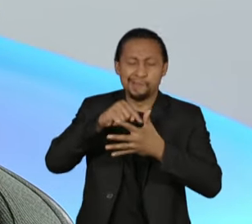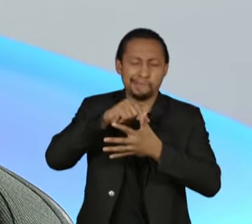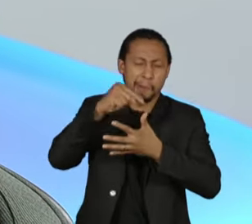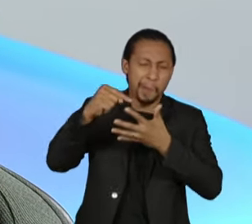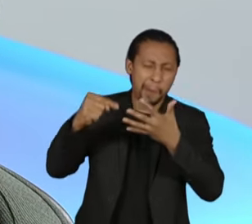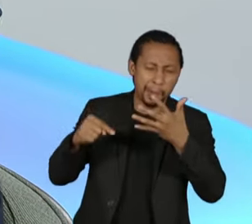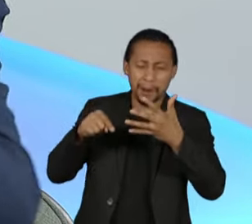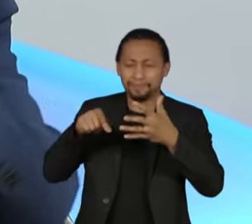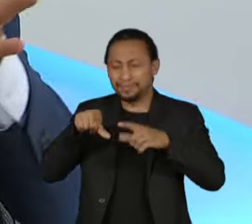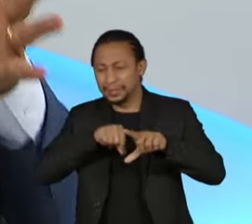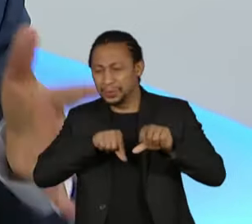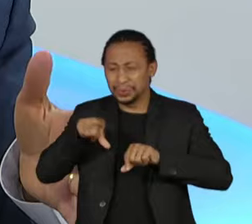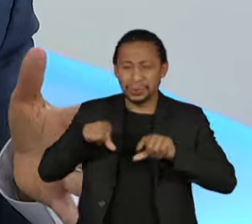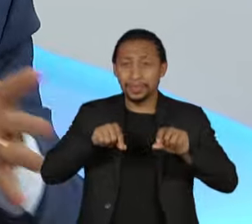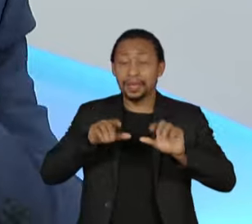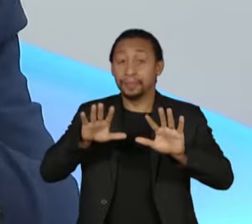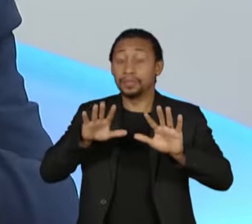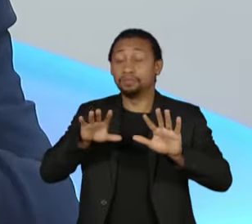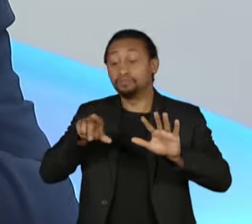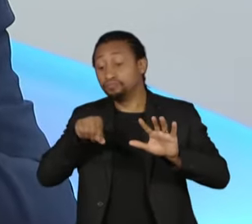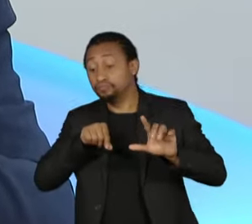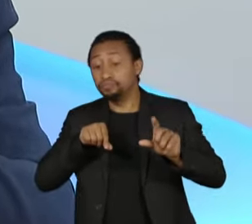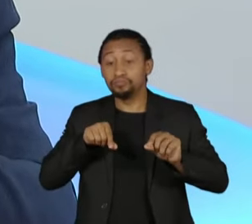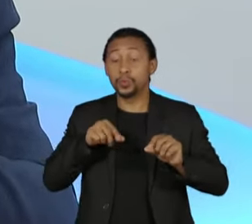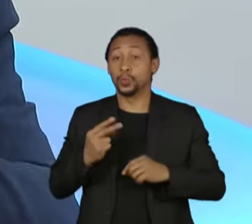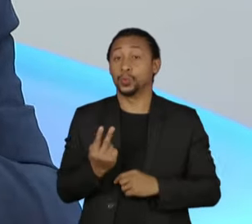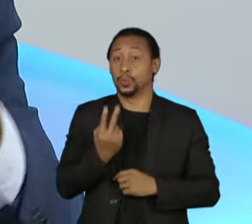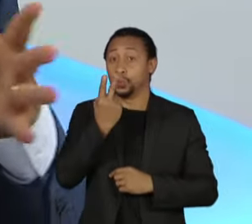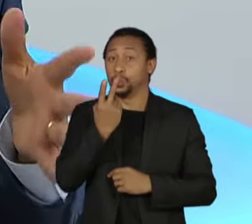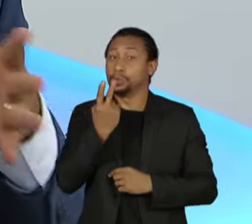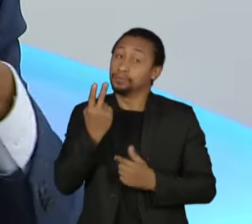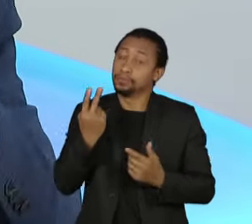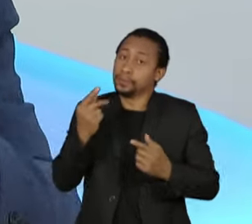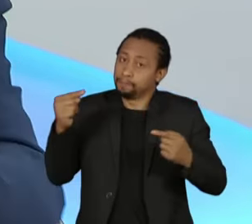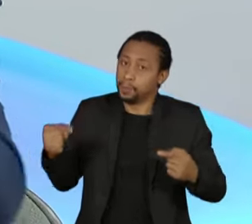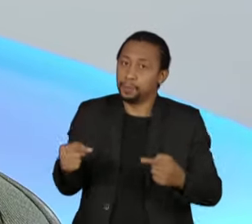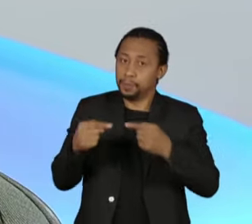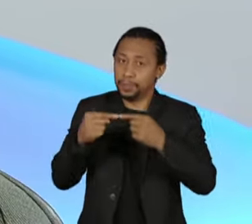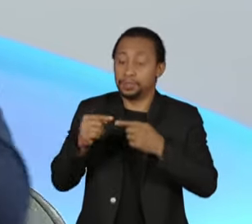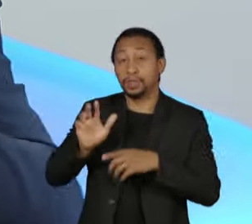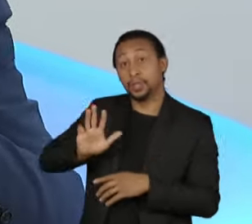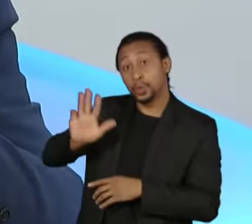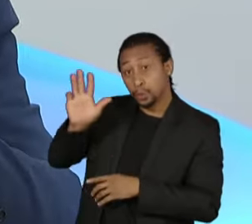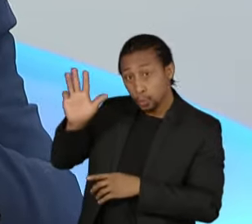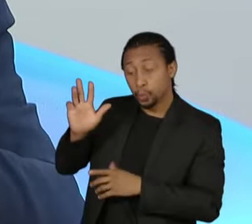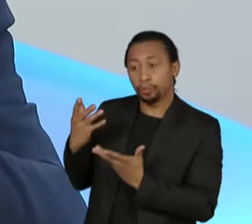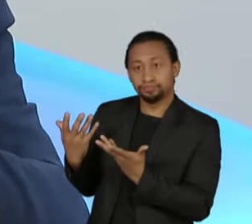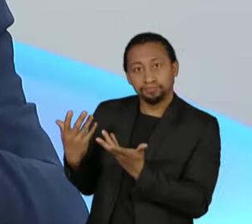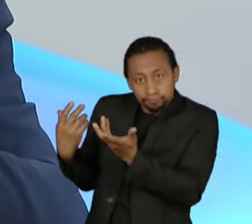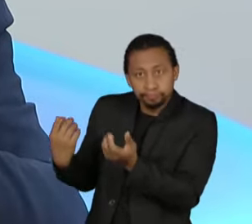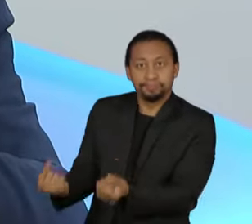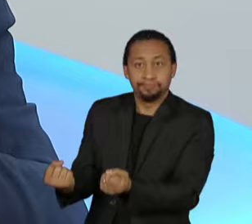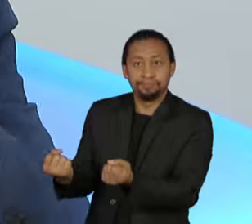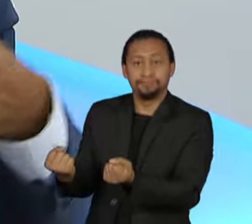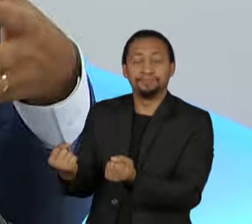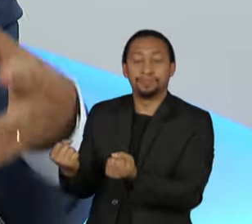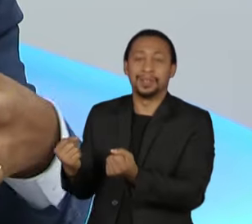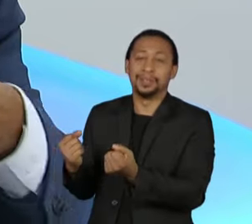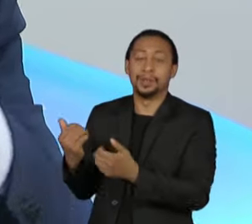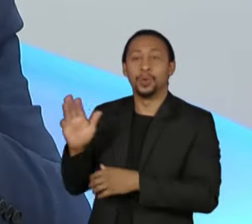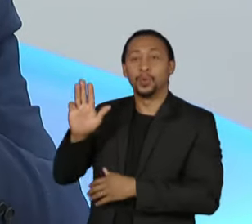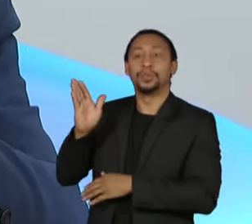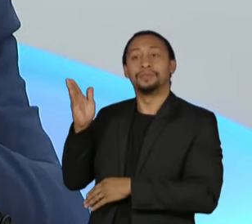pareceu mais segura, aprovada pelo presidente eleito Luiz Inácio Lula da Silva, está agora na COP27,